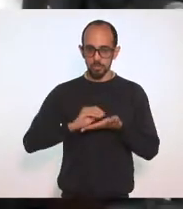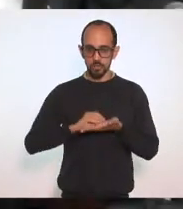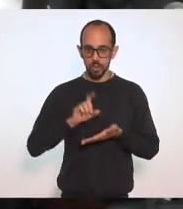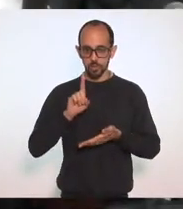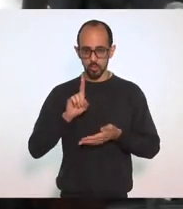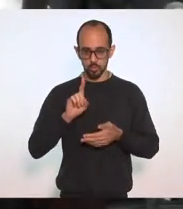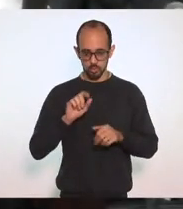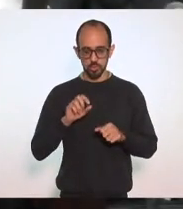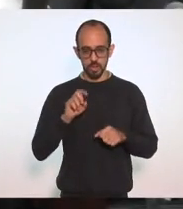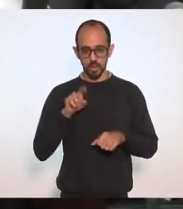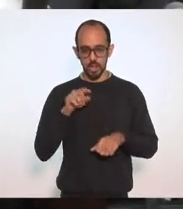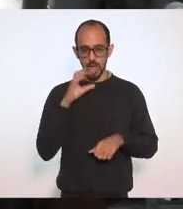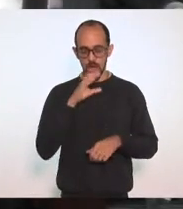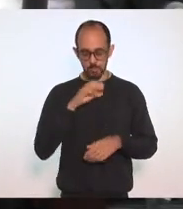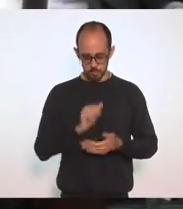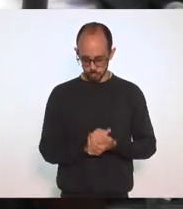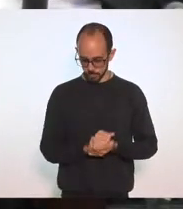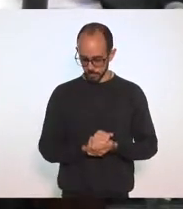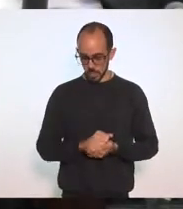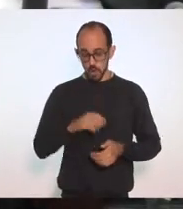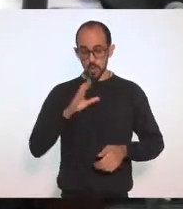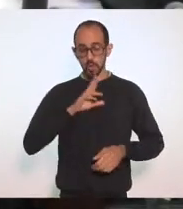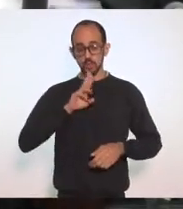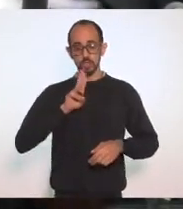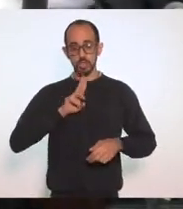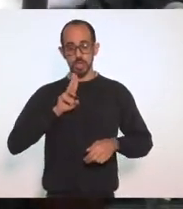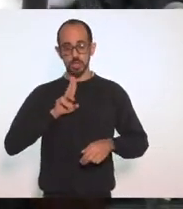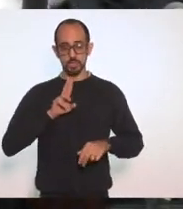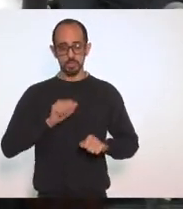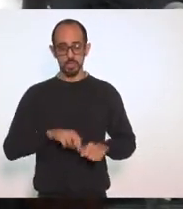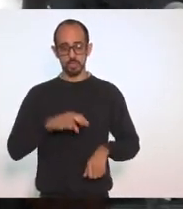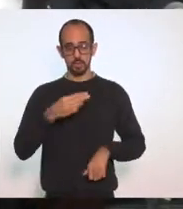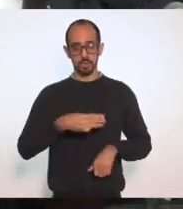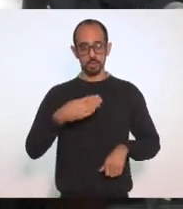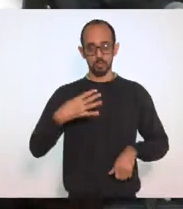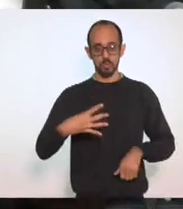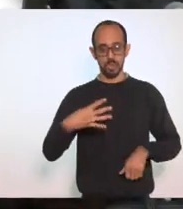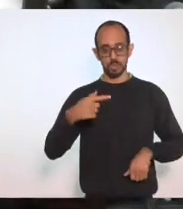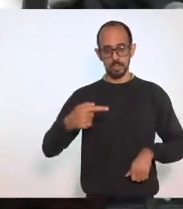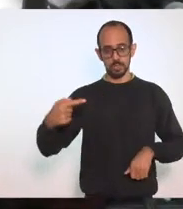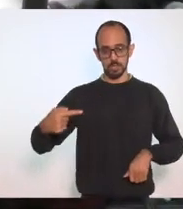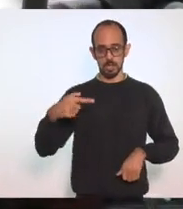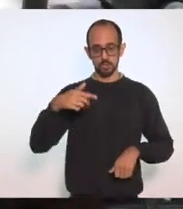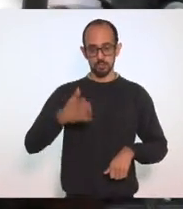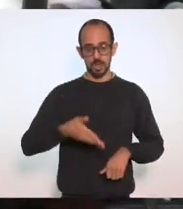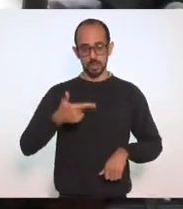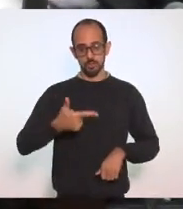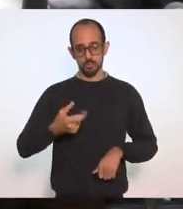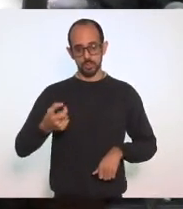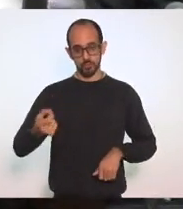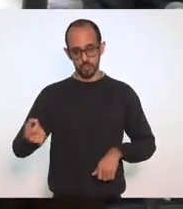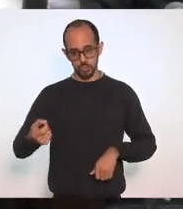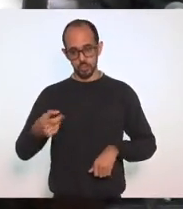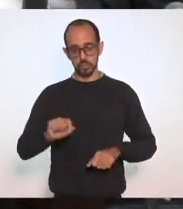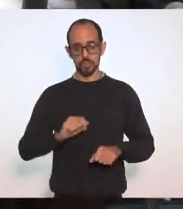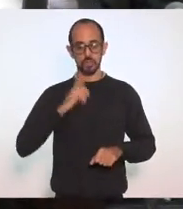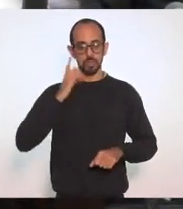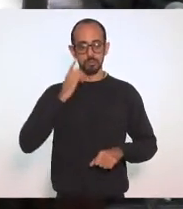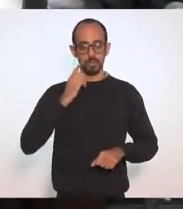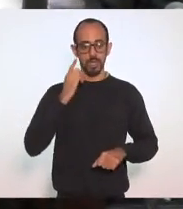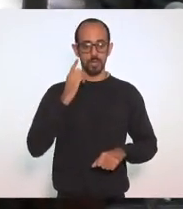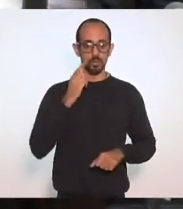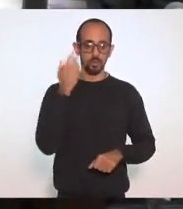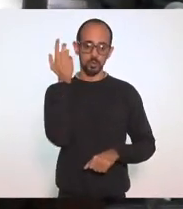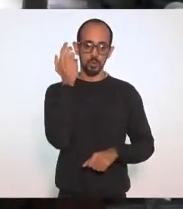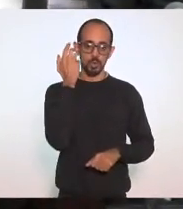rápido. Em regime de urgência, em discussão, único projeto de lei 3477-2020, de autoria dos deputados Carlos Mink, Dani